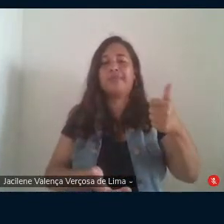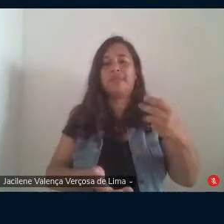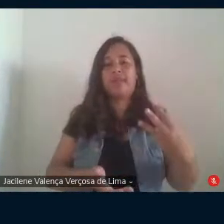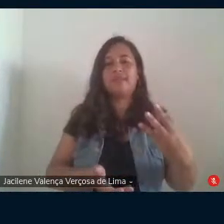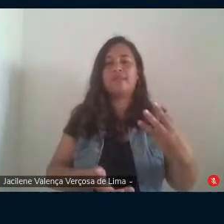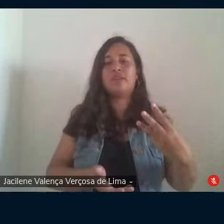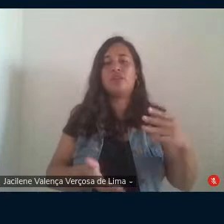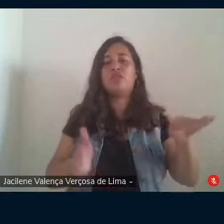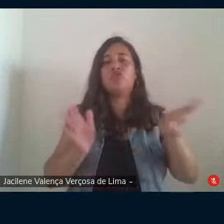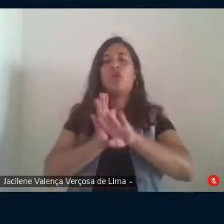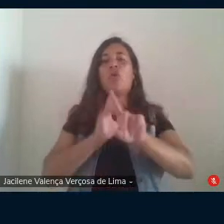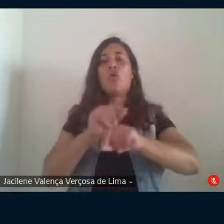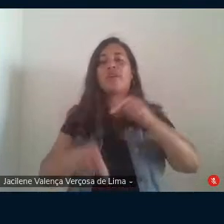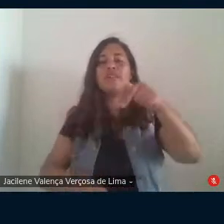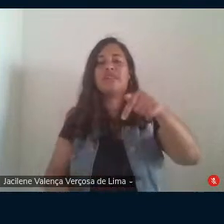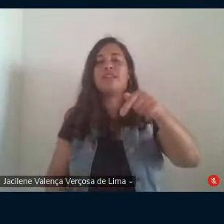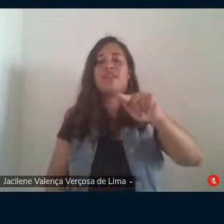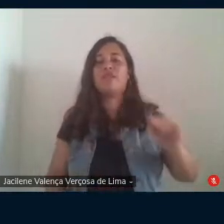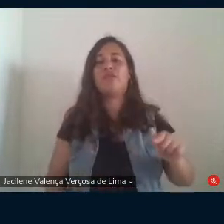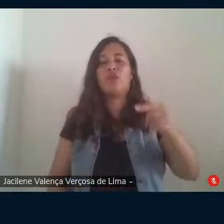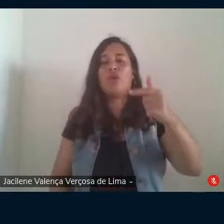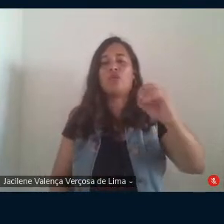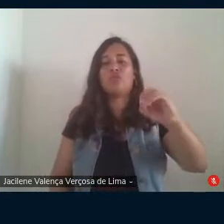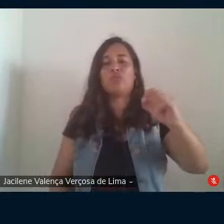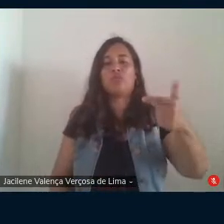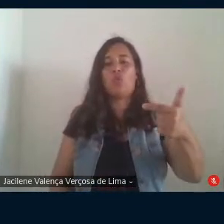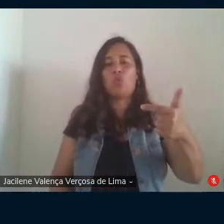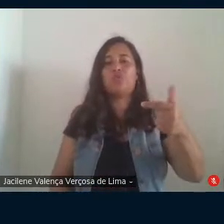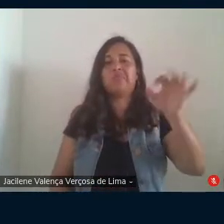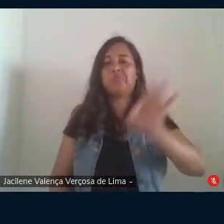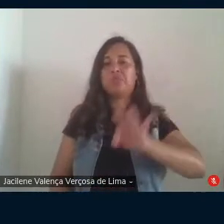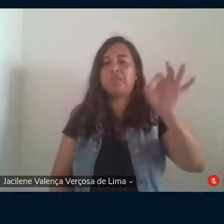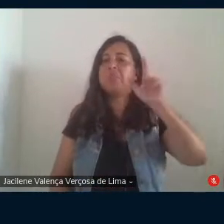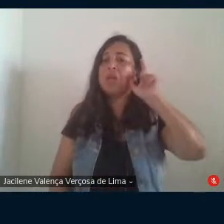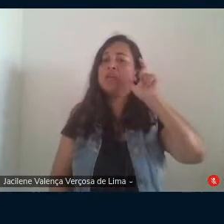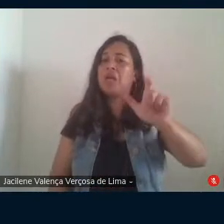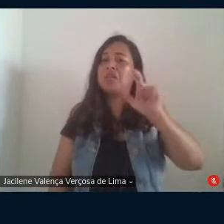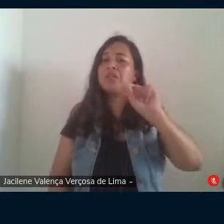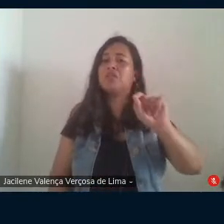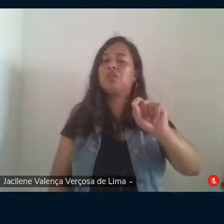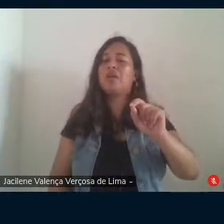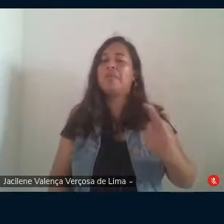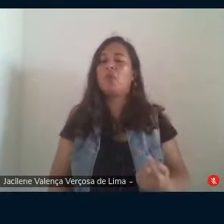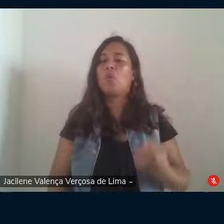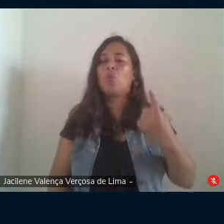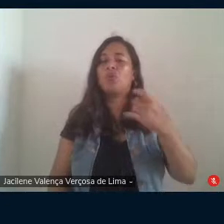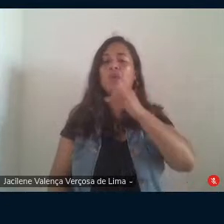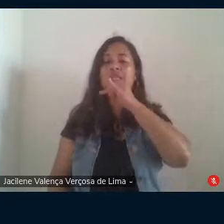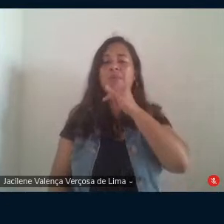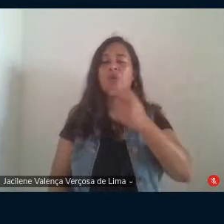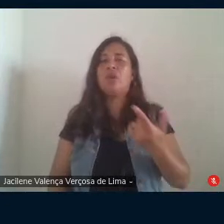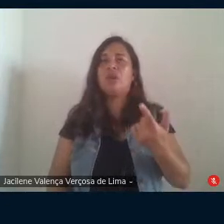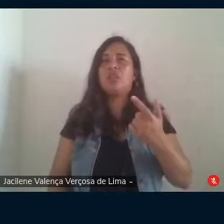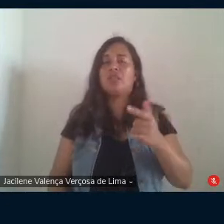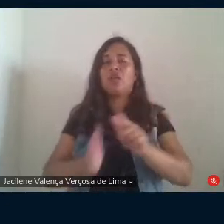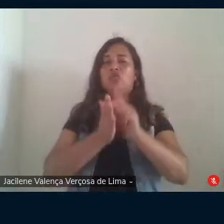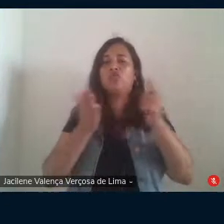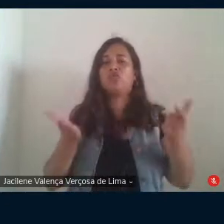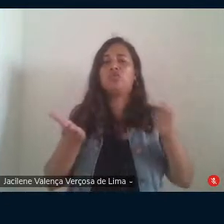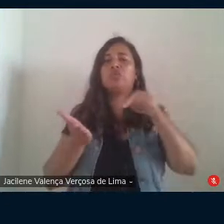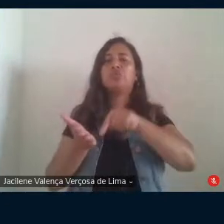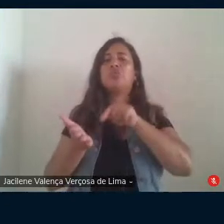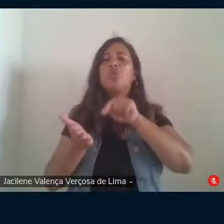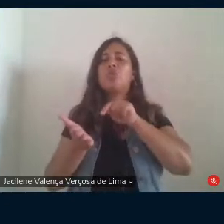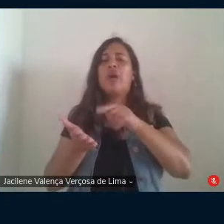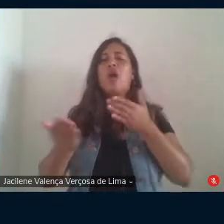chegou a 7,2% interessante que o único senão apontado naquela matéria é referente a